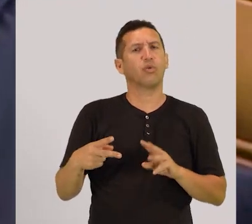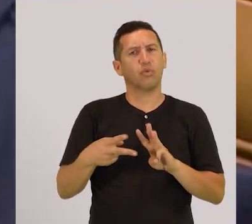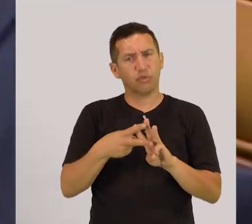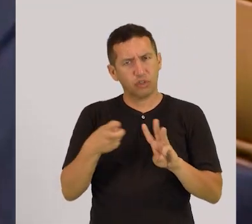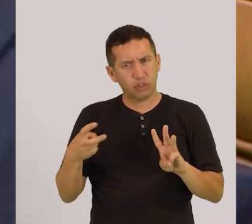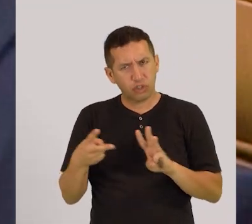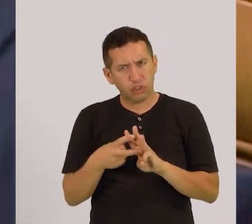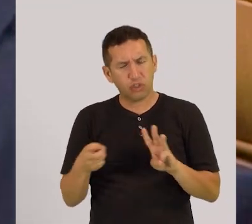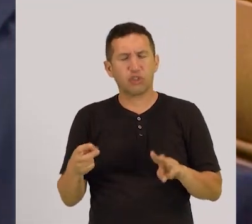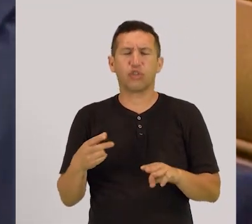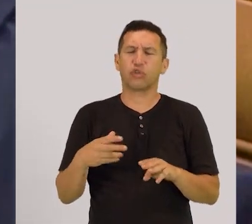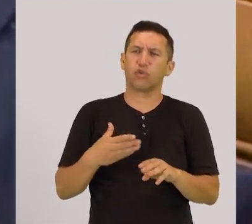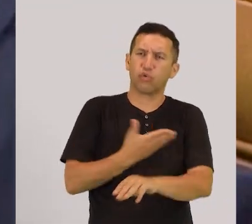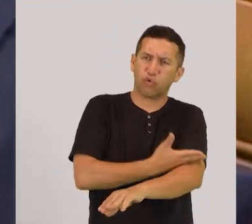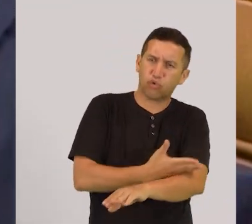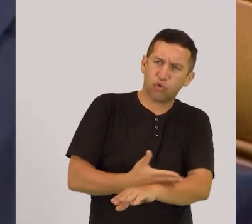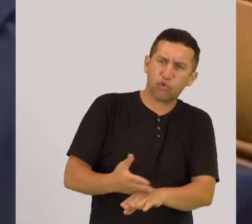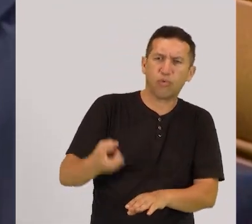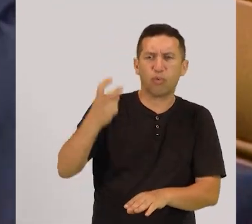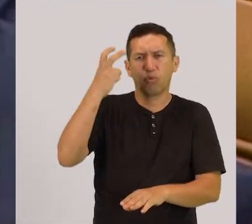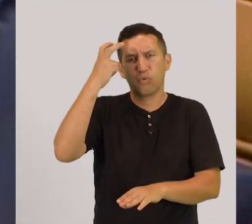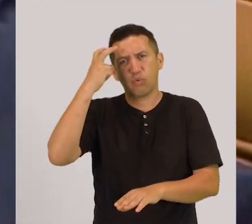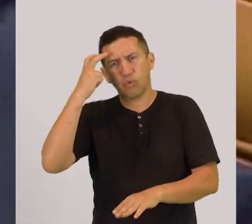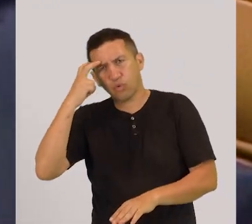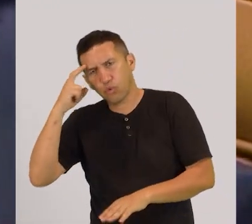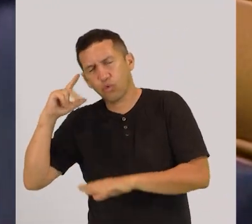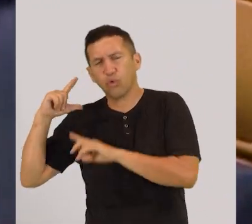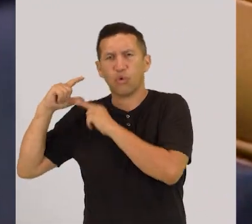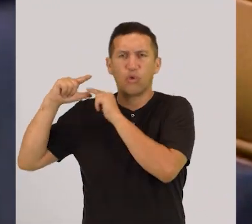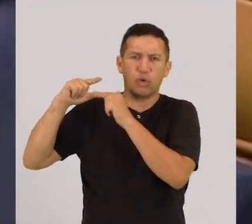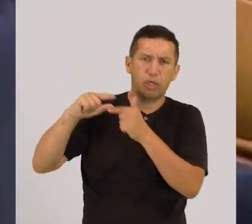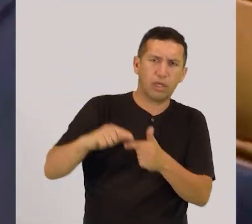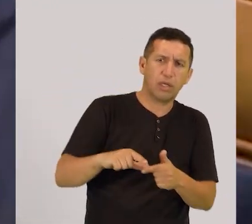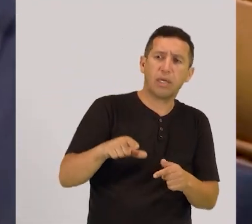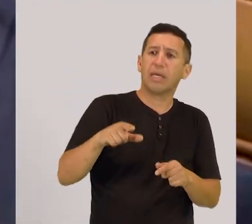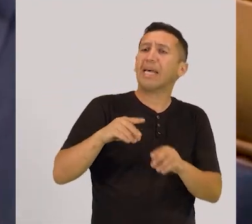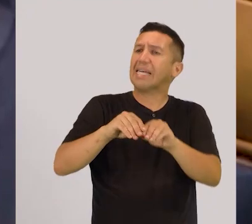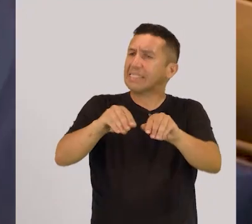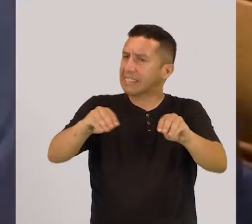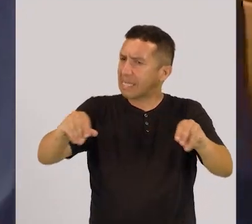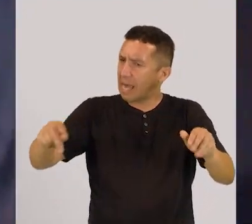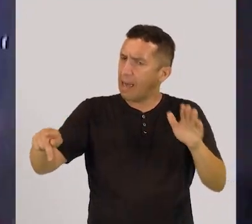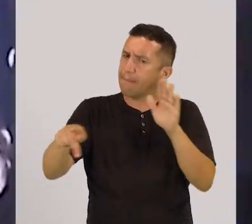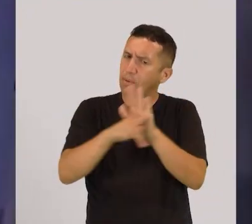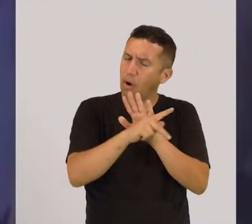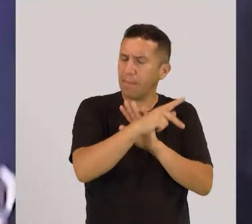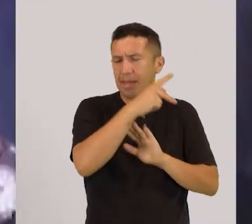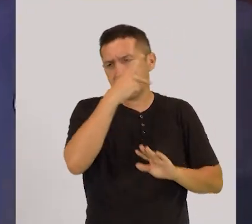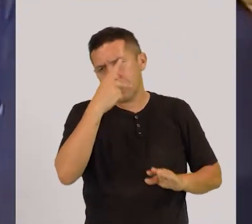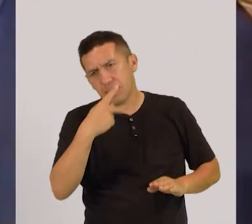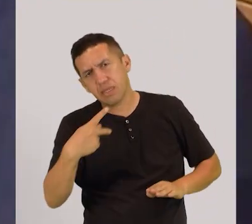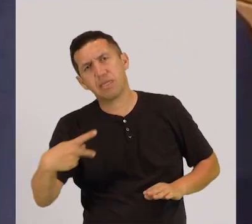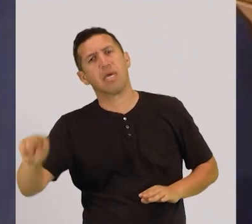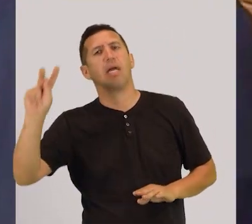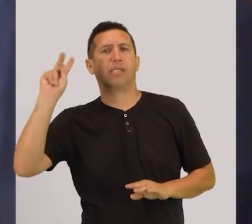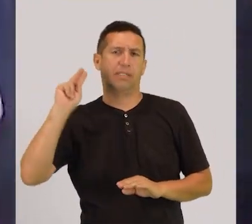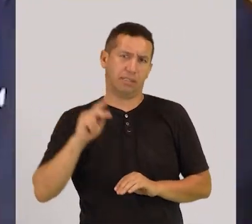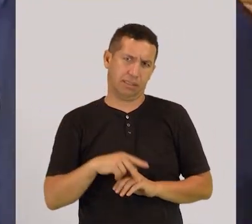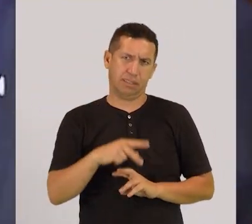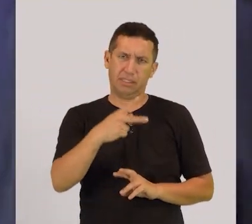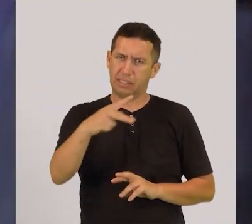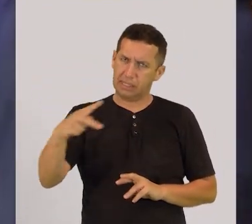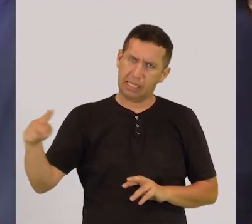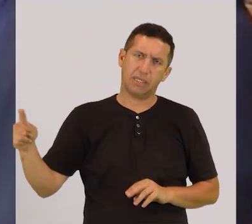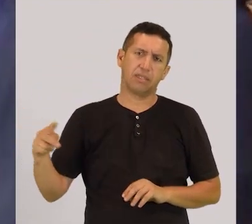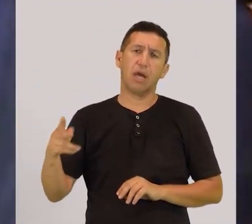e as terras que tradicionalmente ocupam. Então, no momento da propositura da ação,